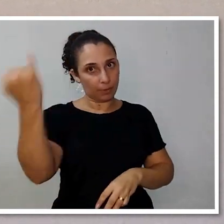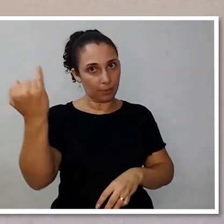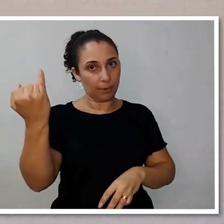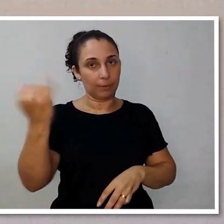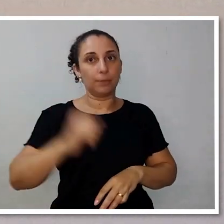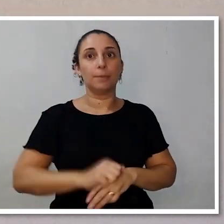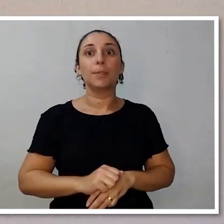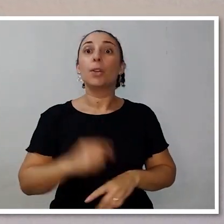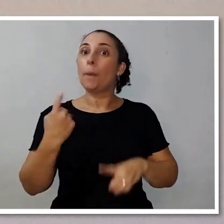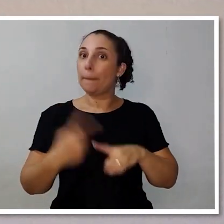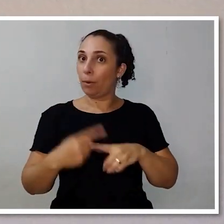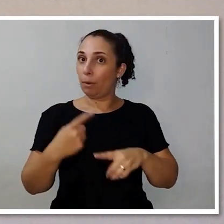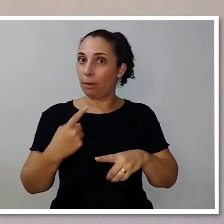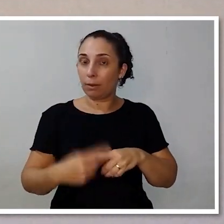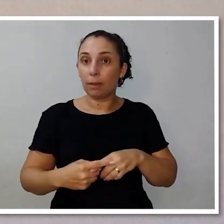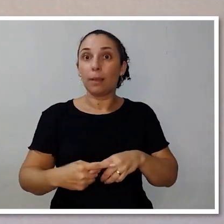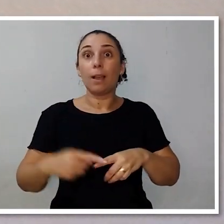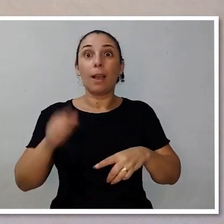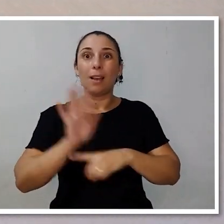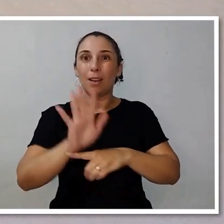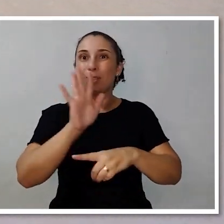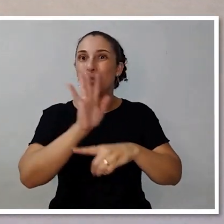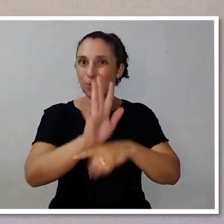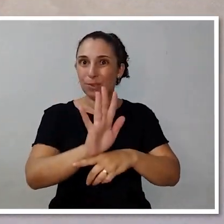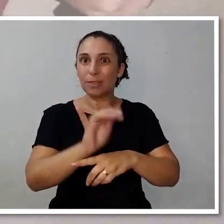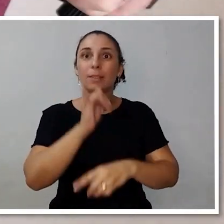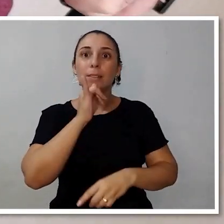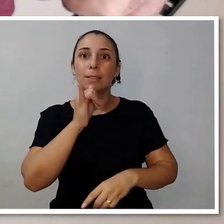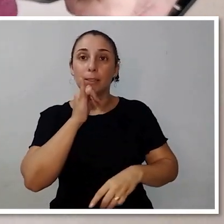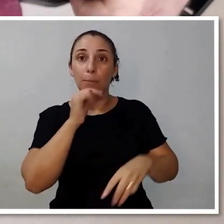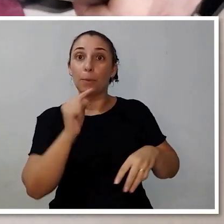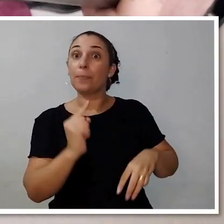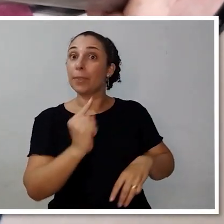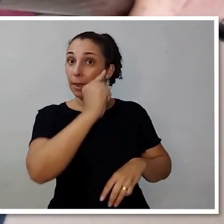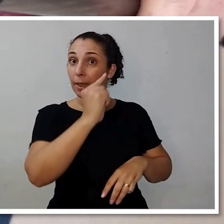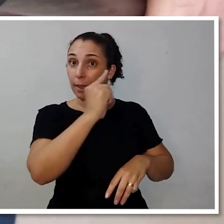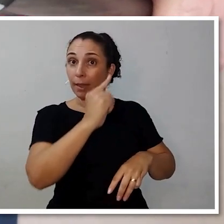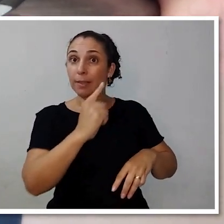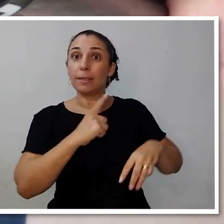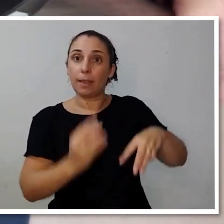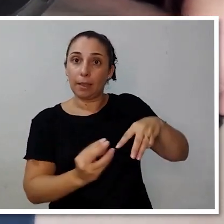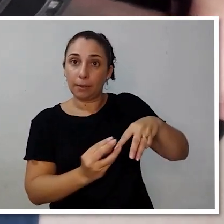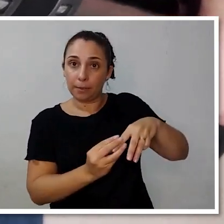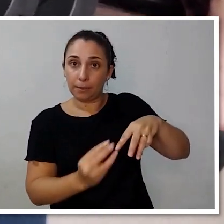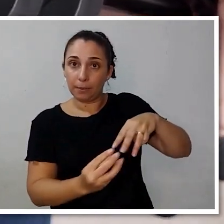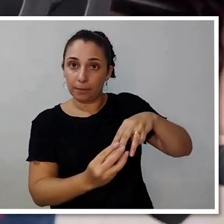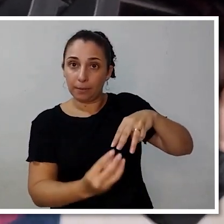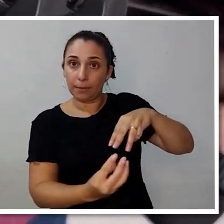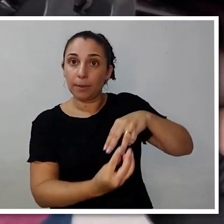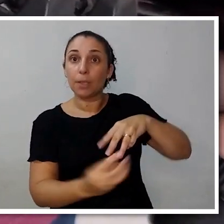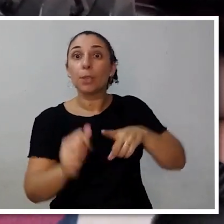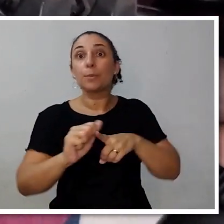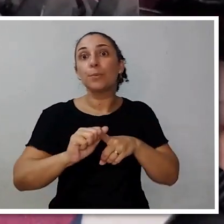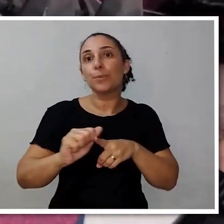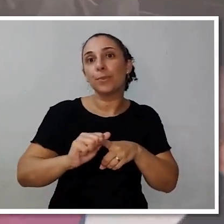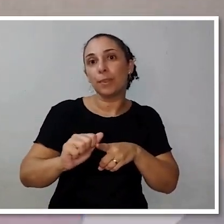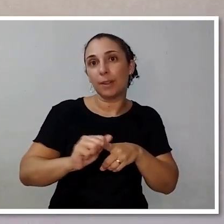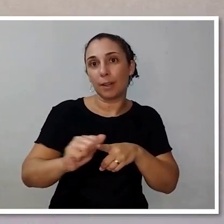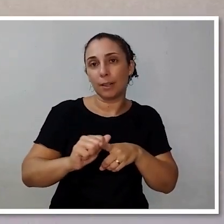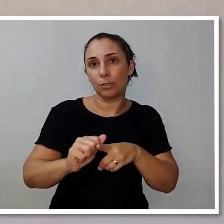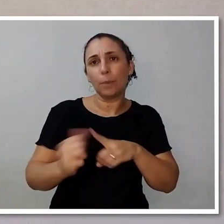muita atenção, mas deveriam, porque faz muita diferença. Esse tripé aqui, ele está utilizando pés de